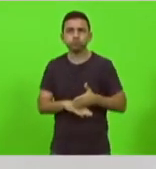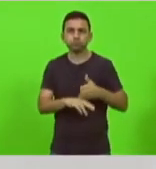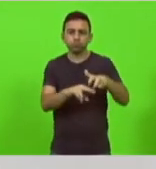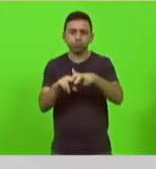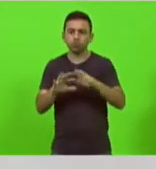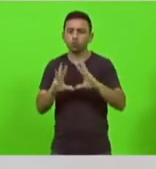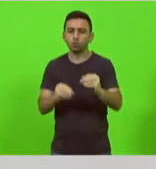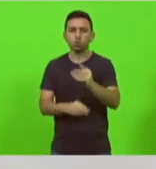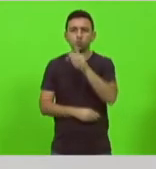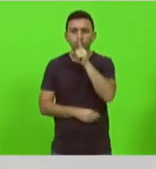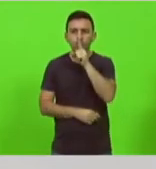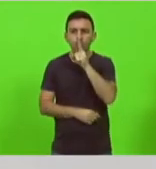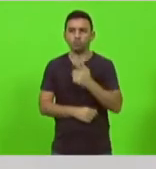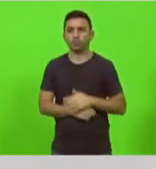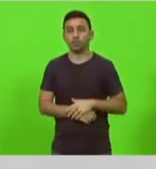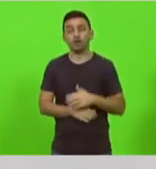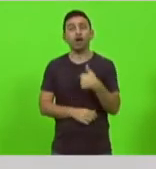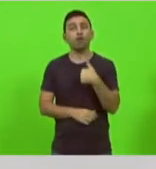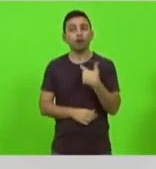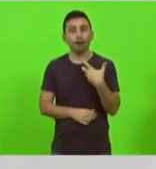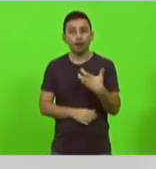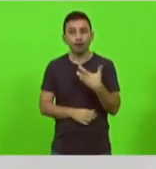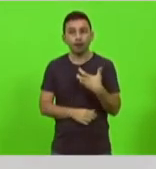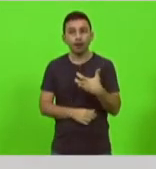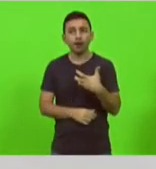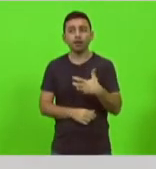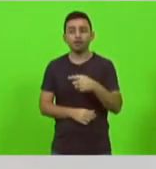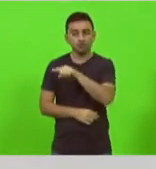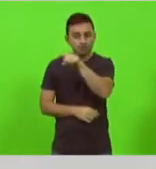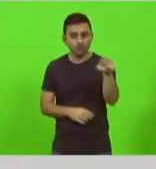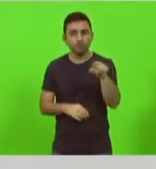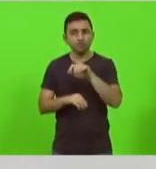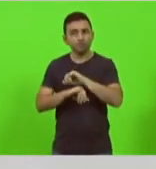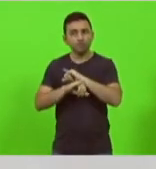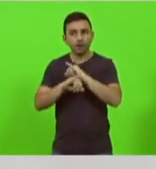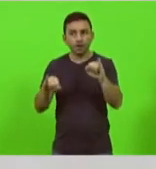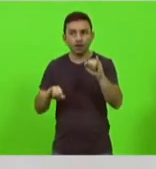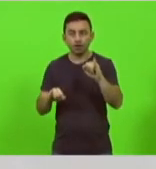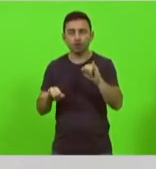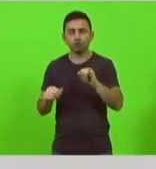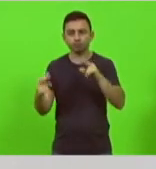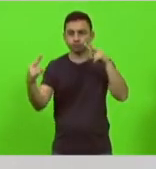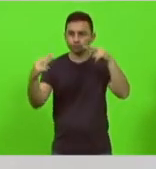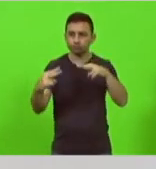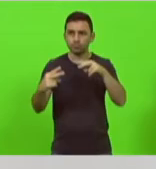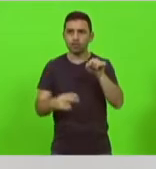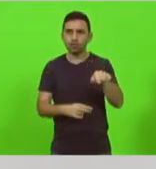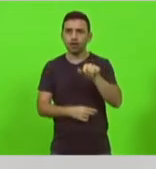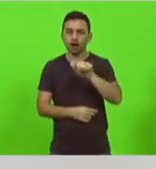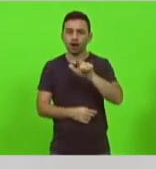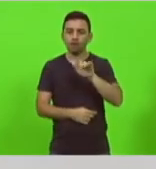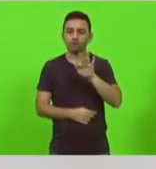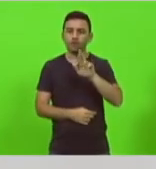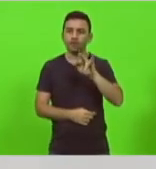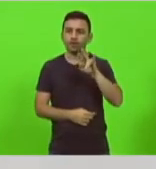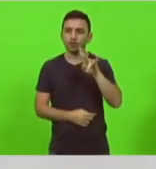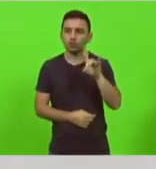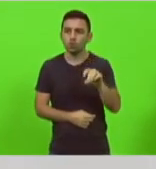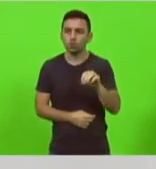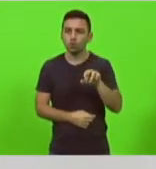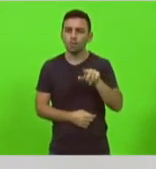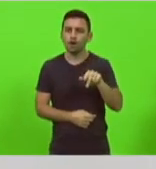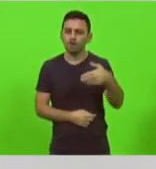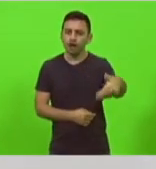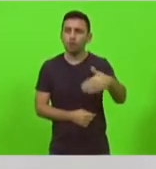porque aí eu quero que falem no olho do Alfredo que o irmão está morrendo no